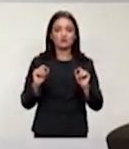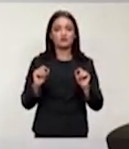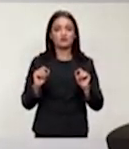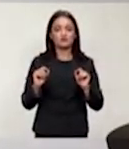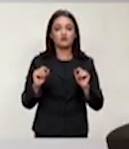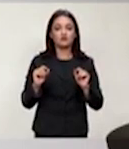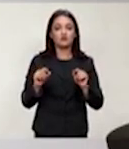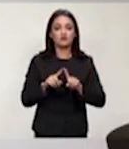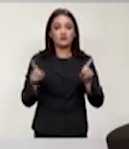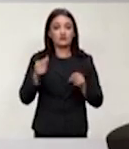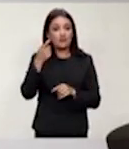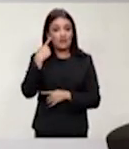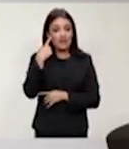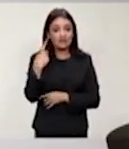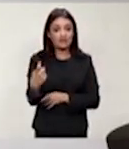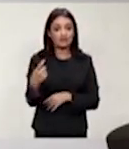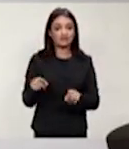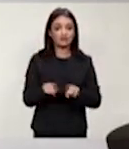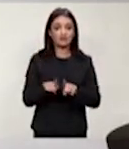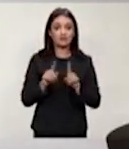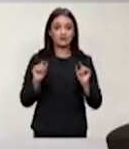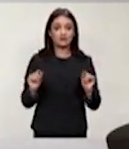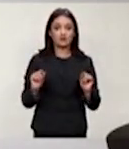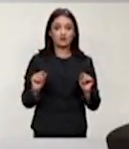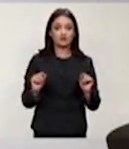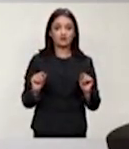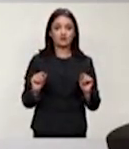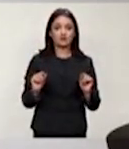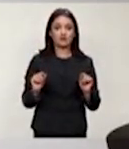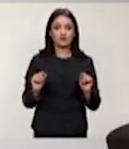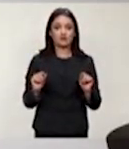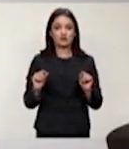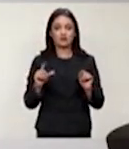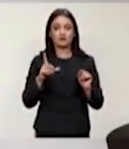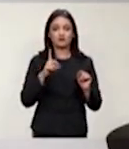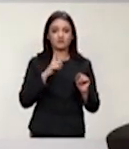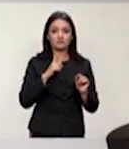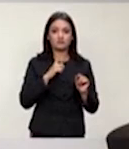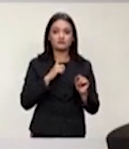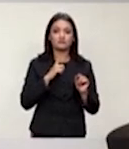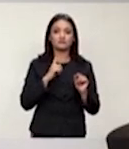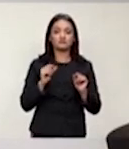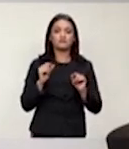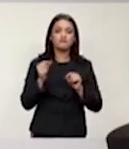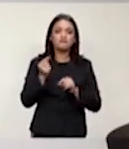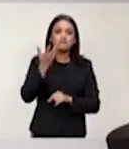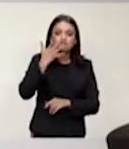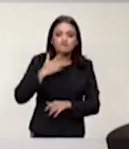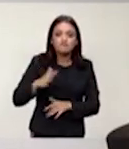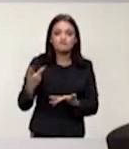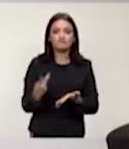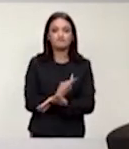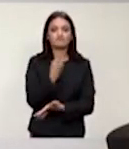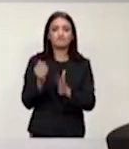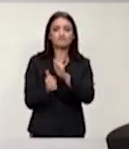E é interessante que minha matrícula foi negada, excelência, por muitas e muitas escolas